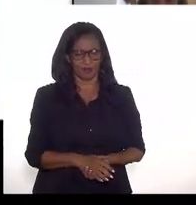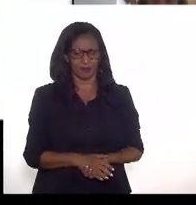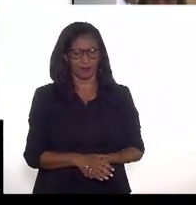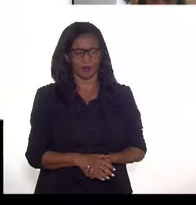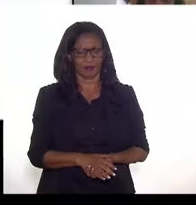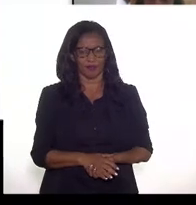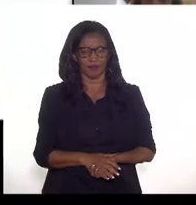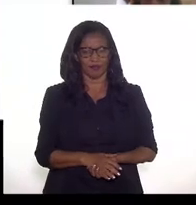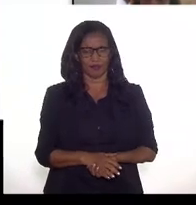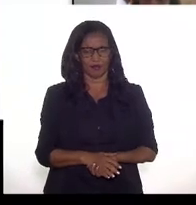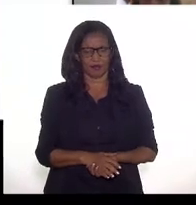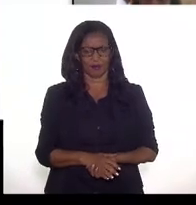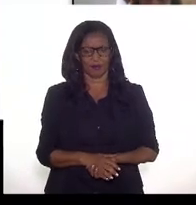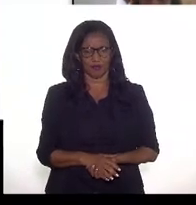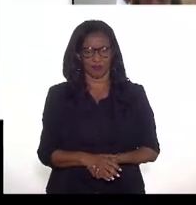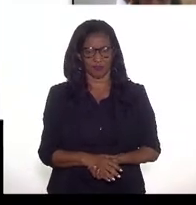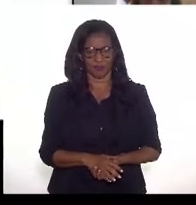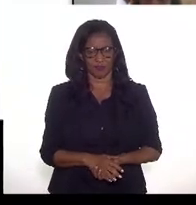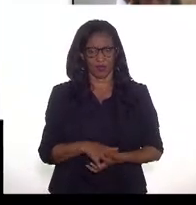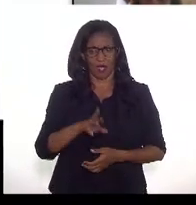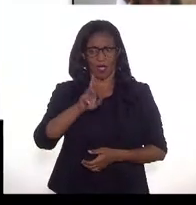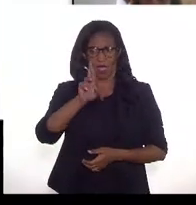futuro do rota 3. Então,